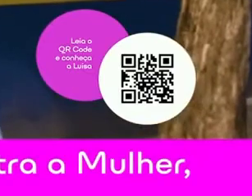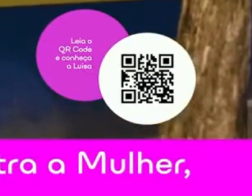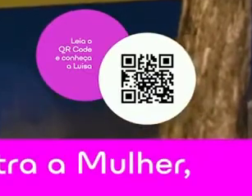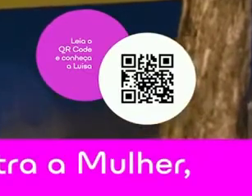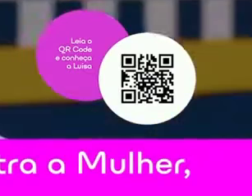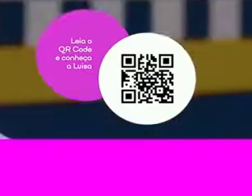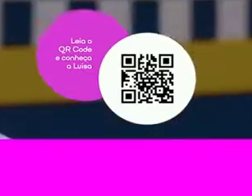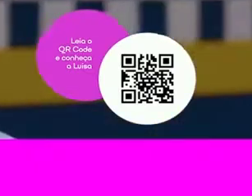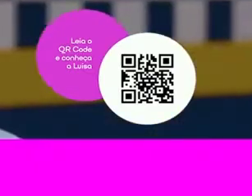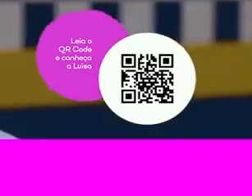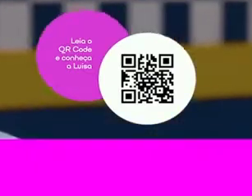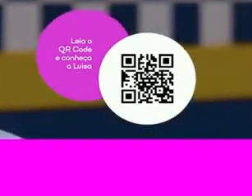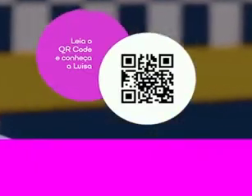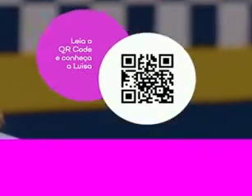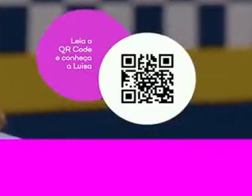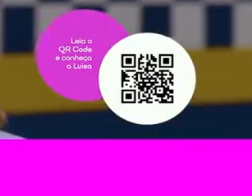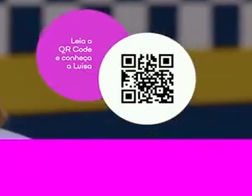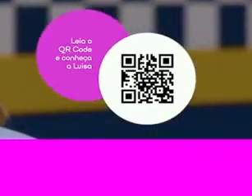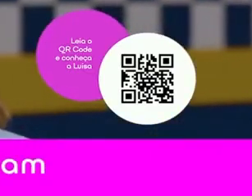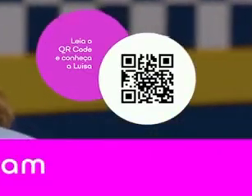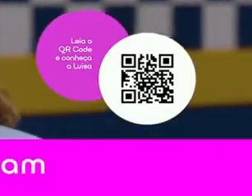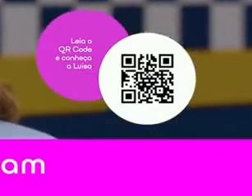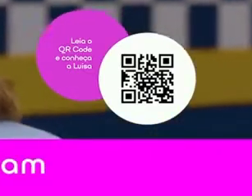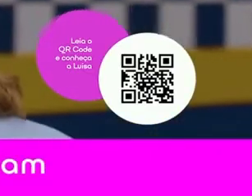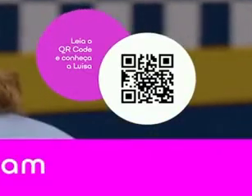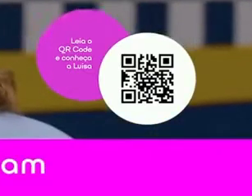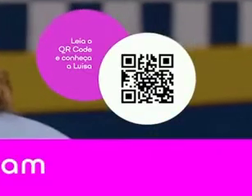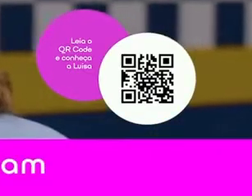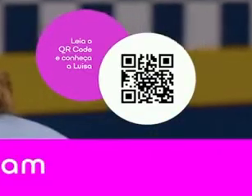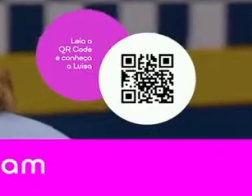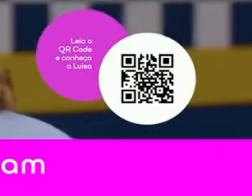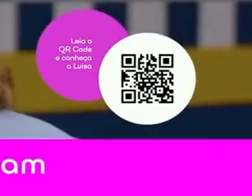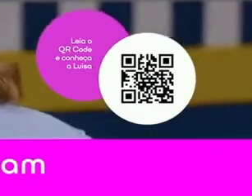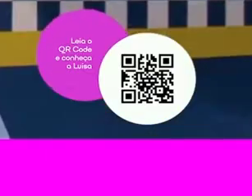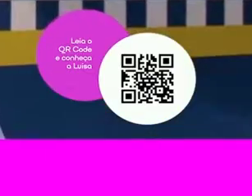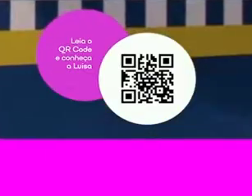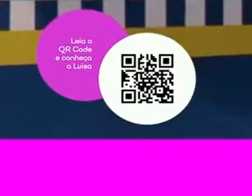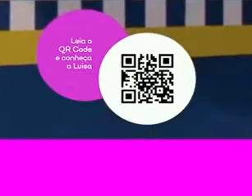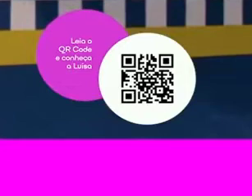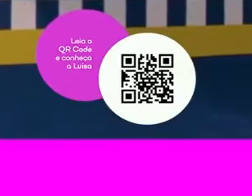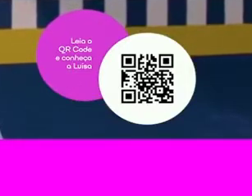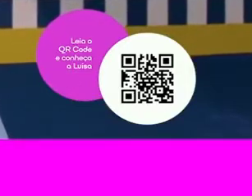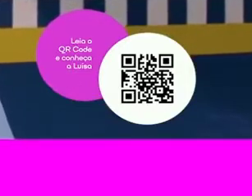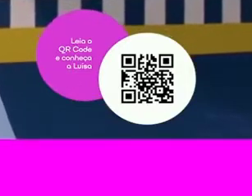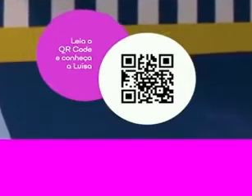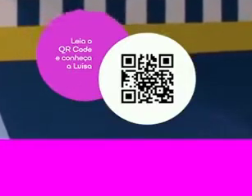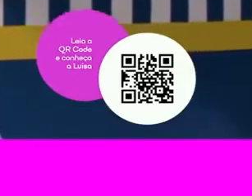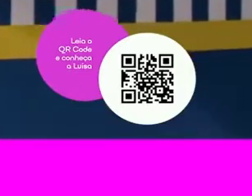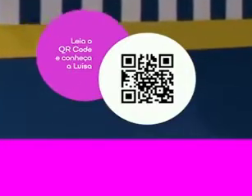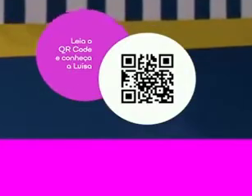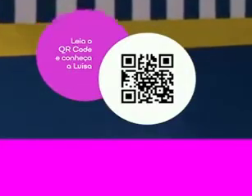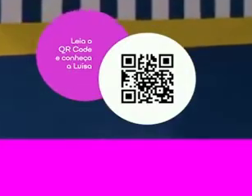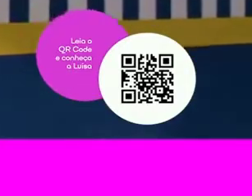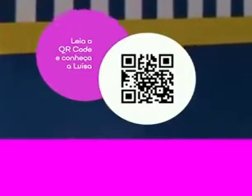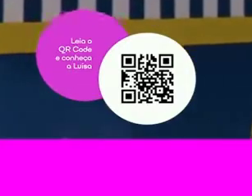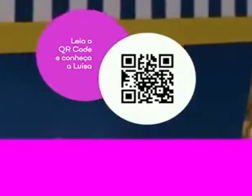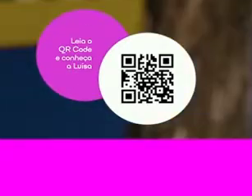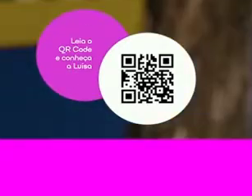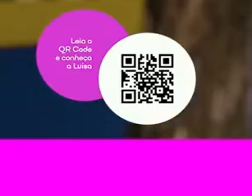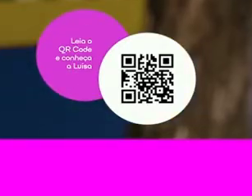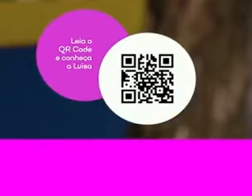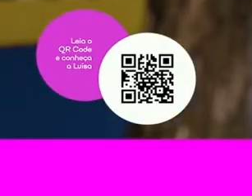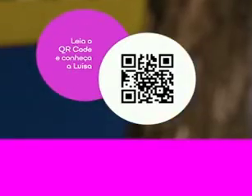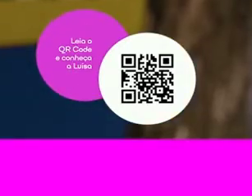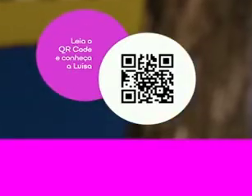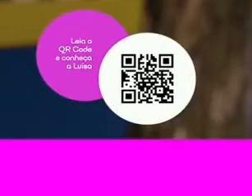violência contra a mulher. Colocando a guarda municipal para proteger as mulheres que precisam. E usando assistência social para prevenir situações de risco.